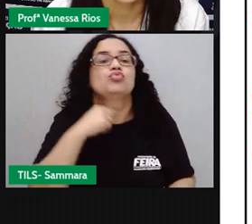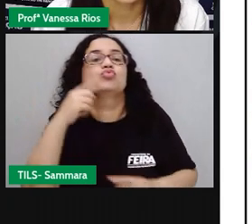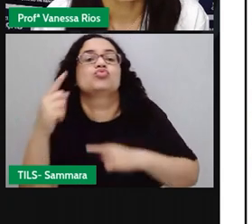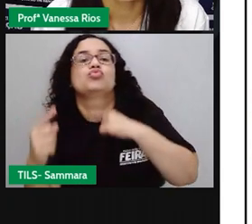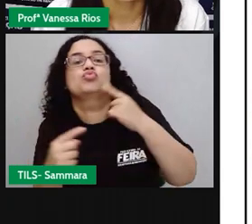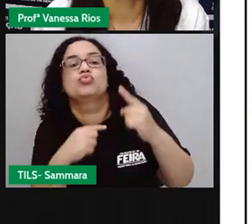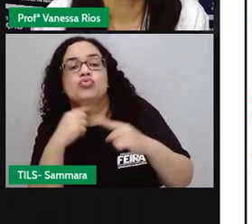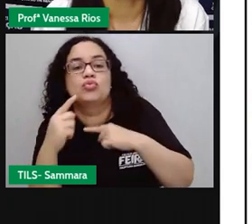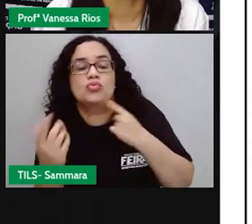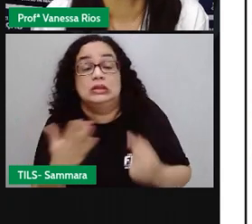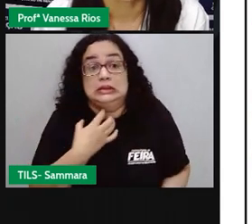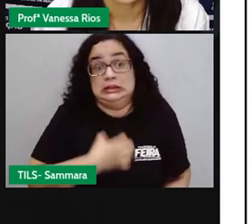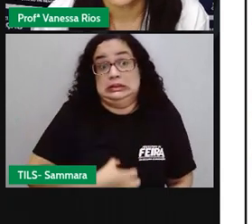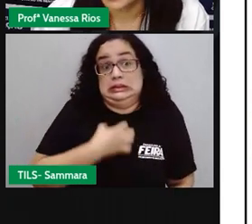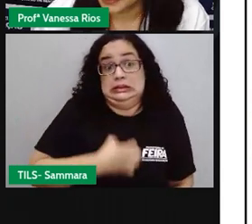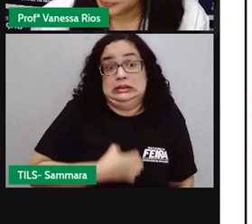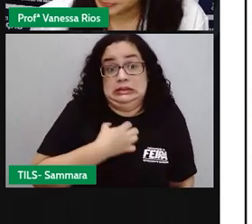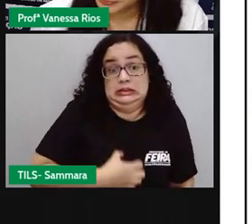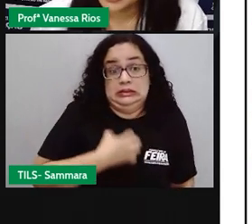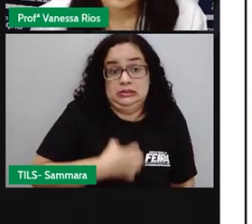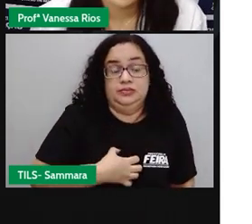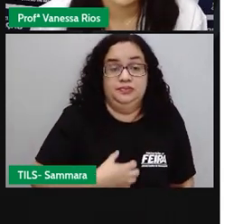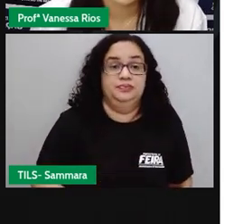descarregaria em mim sua fúria.